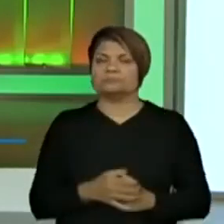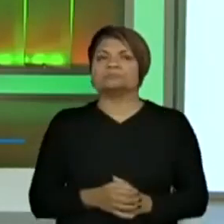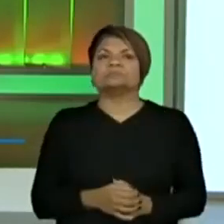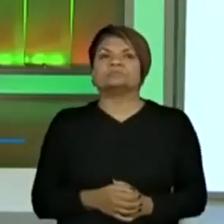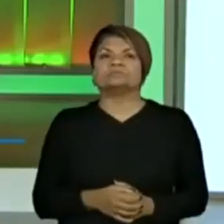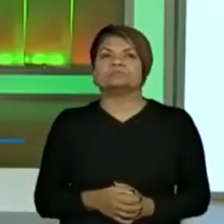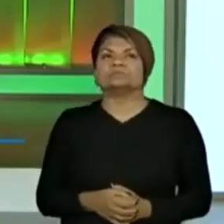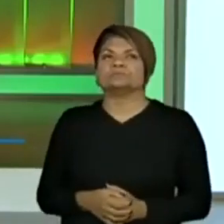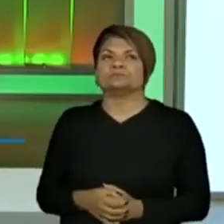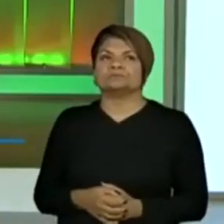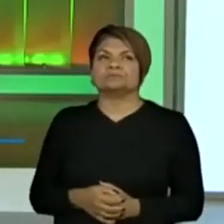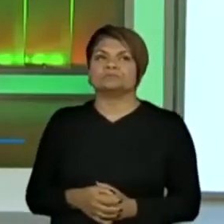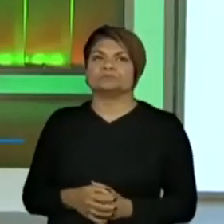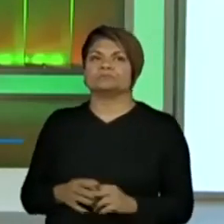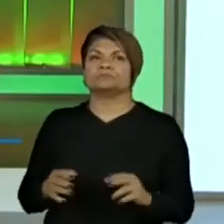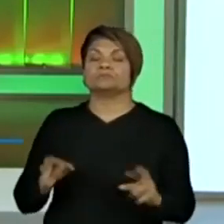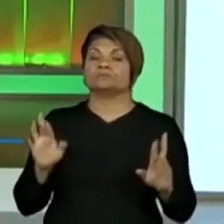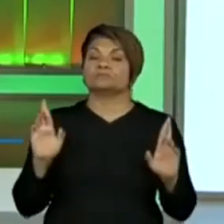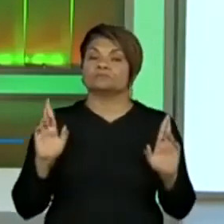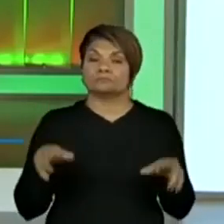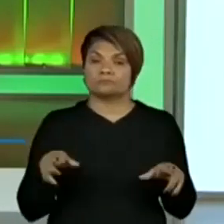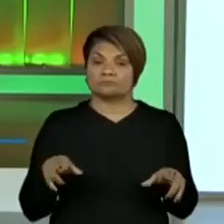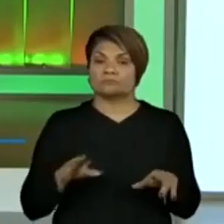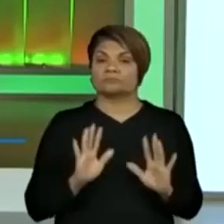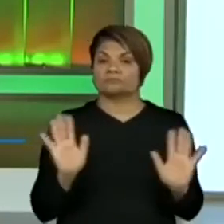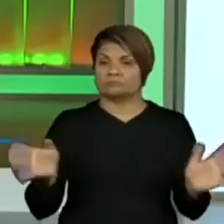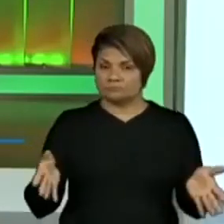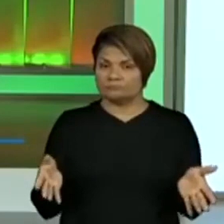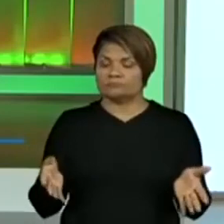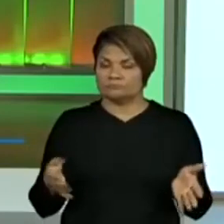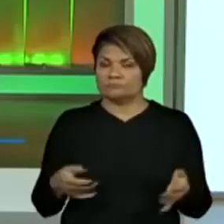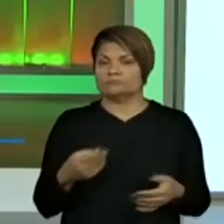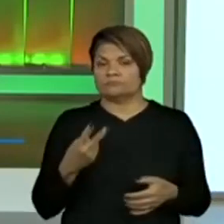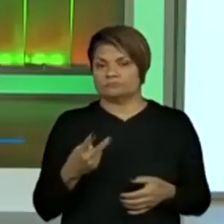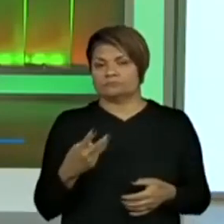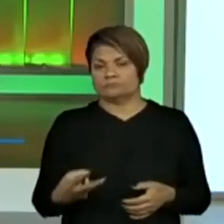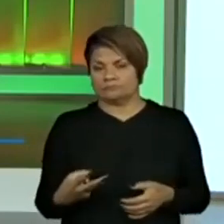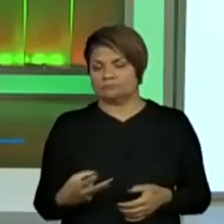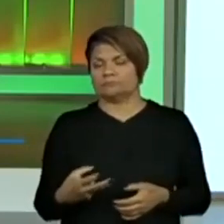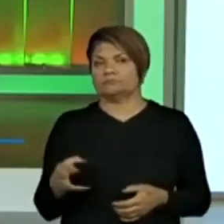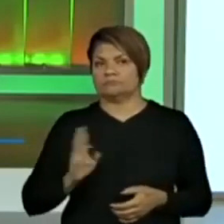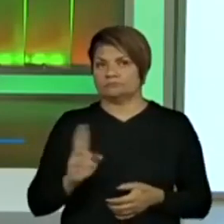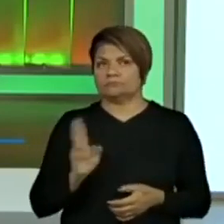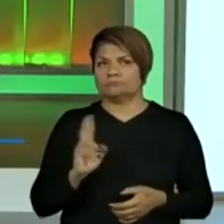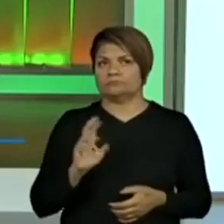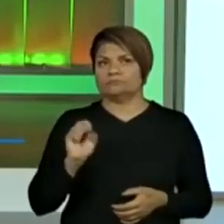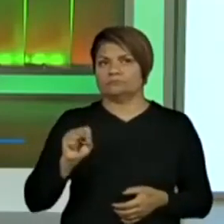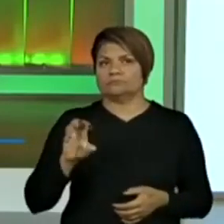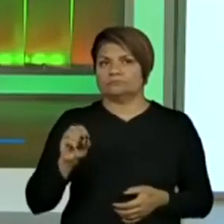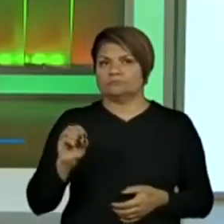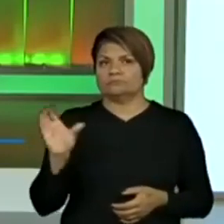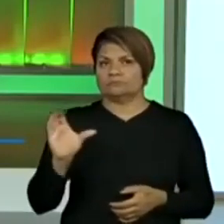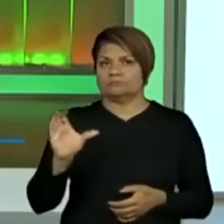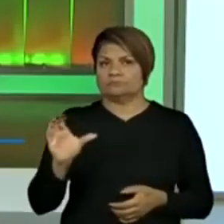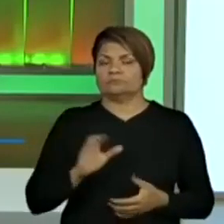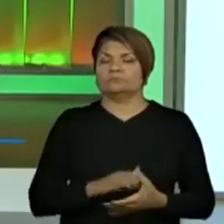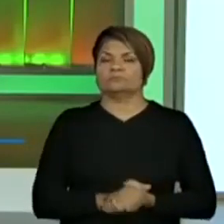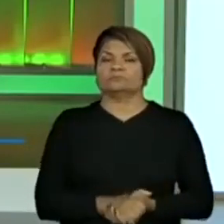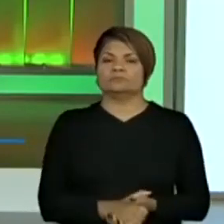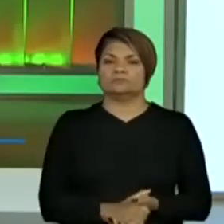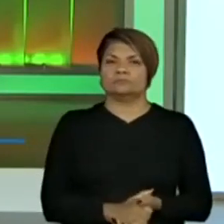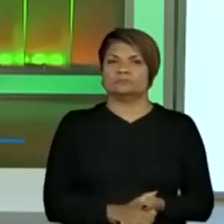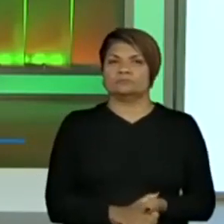Pronto, vamos lá. Respondemos a nossa primeira questão, R$ 23,80, ok? Então, vamos